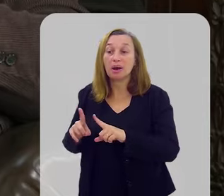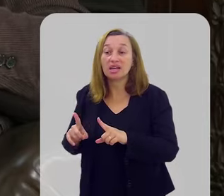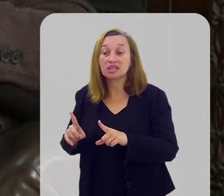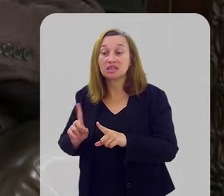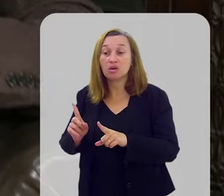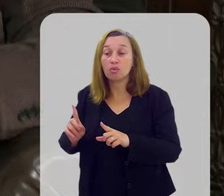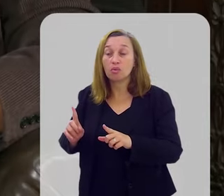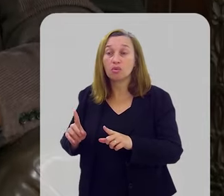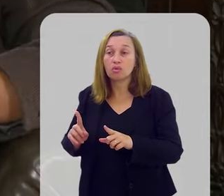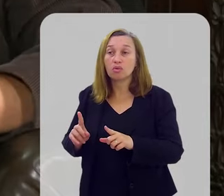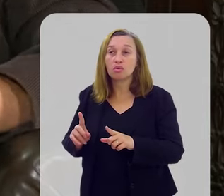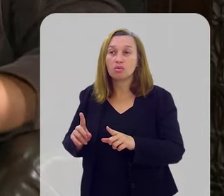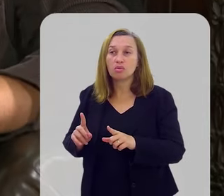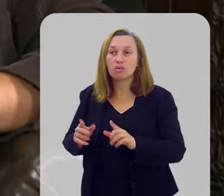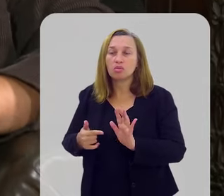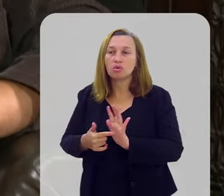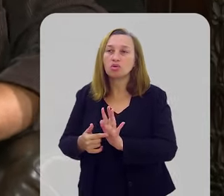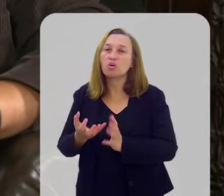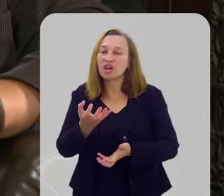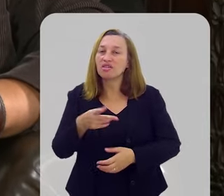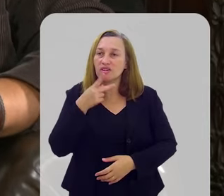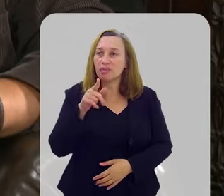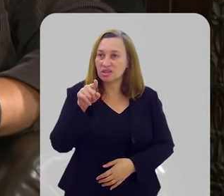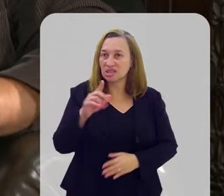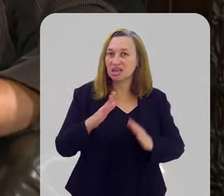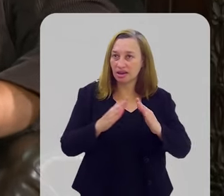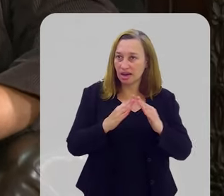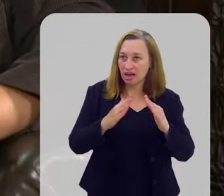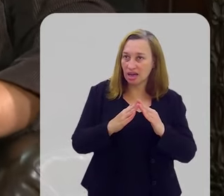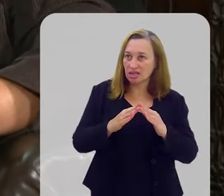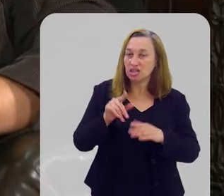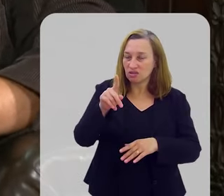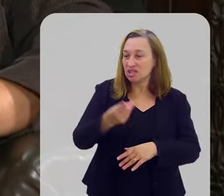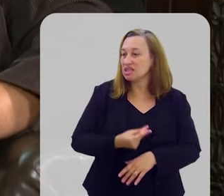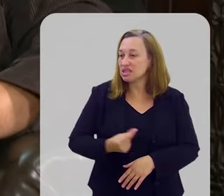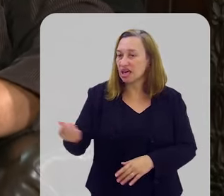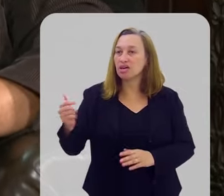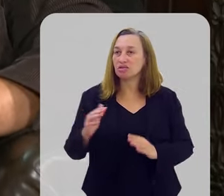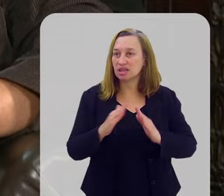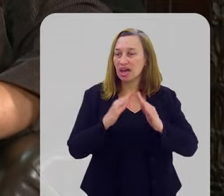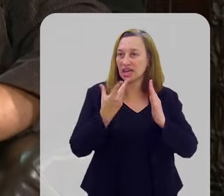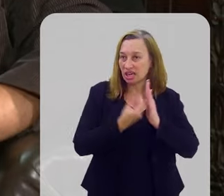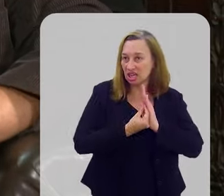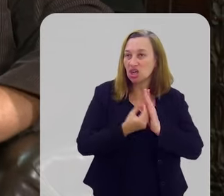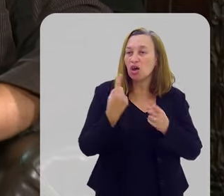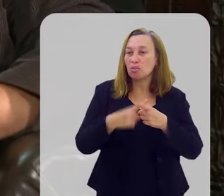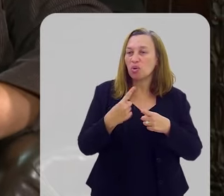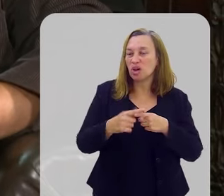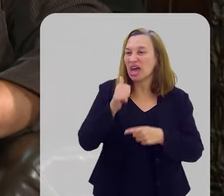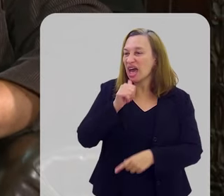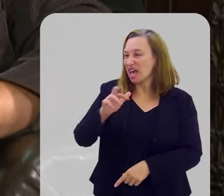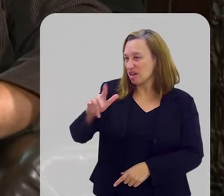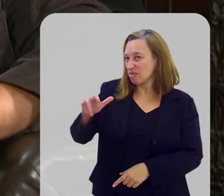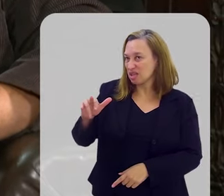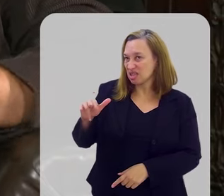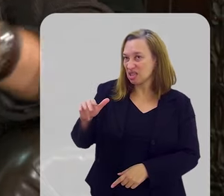que eu quero dizer para você, dentro de casa, doido, tu meteu o pé da igreja, porque aquela irmã é mala?